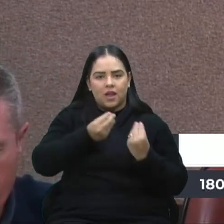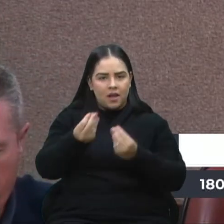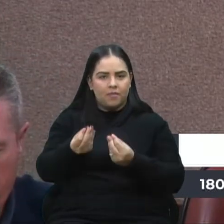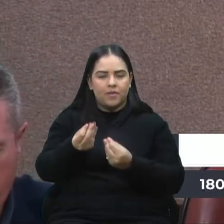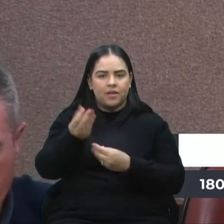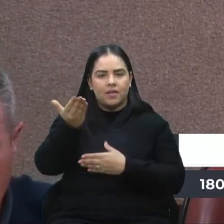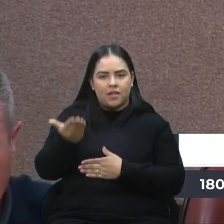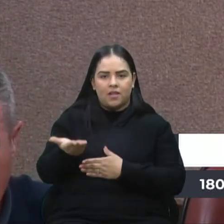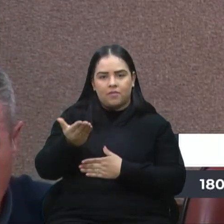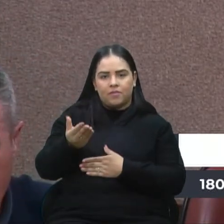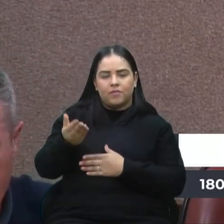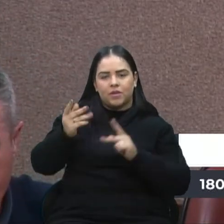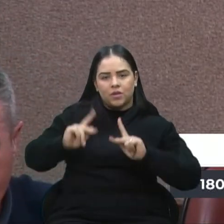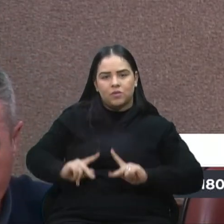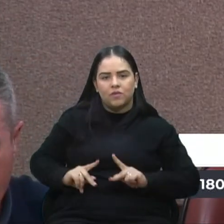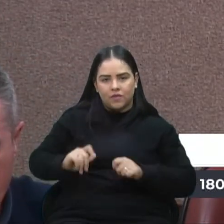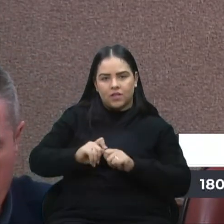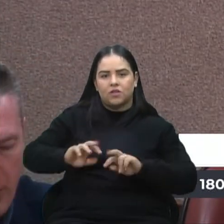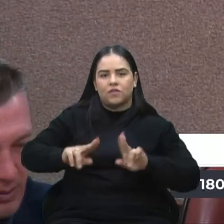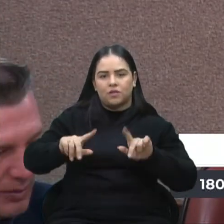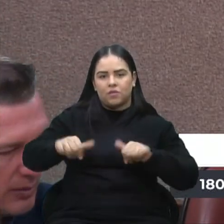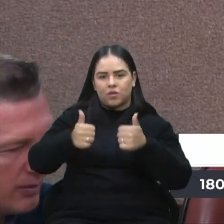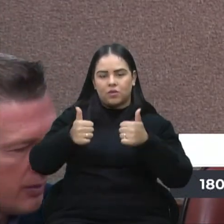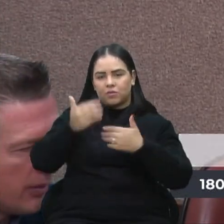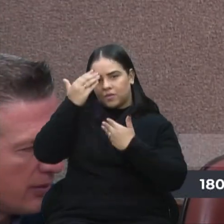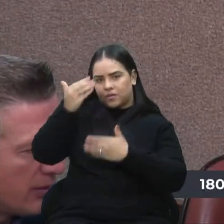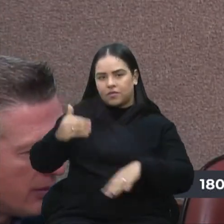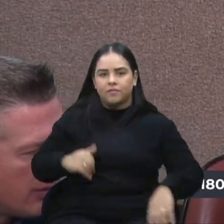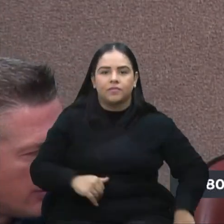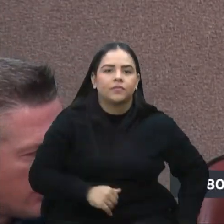então, a caxienses que fazem toda a diferença. Muito obrigado.